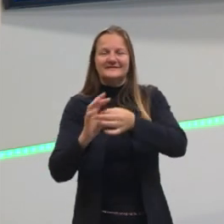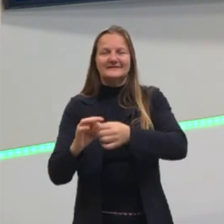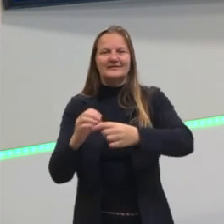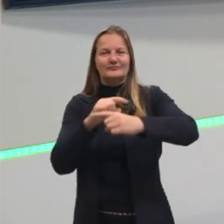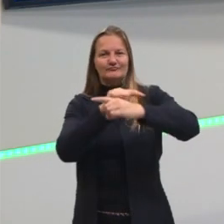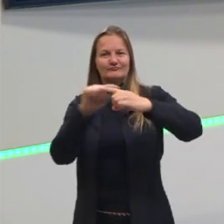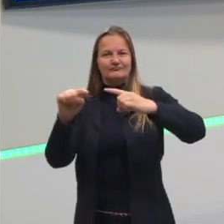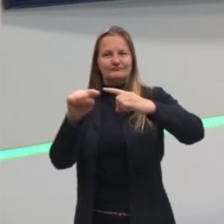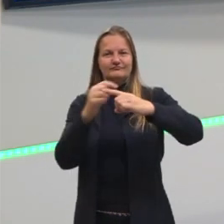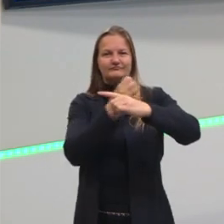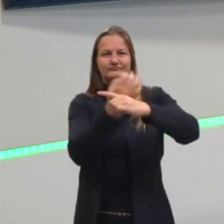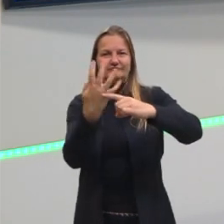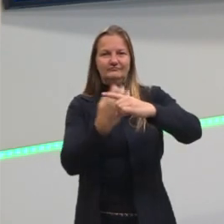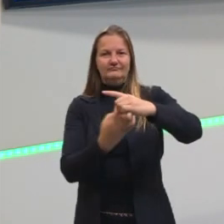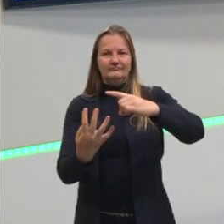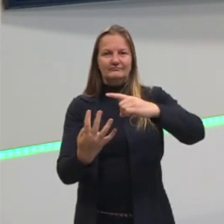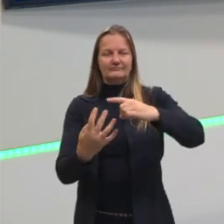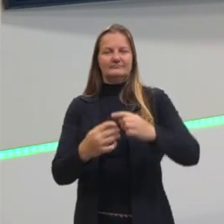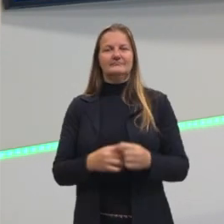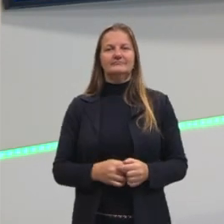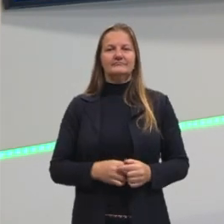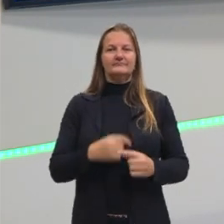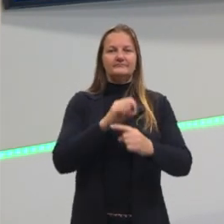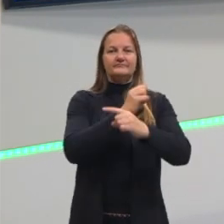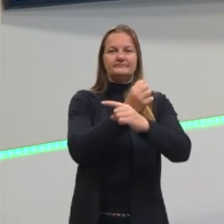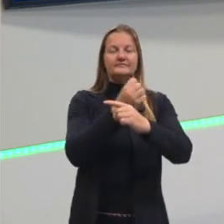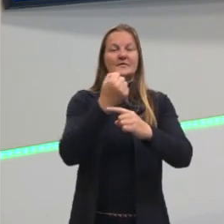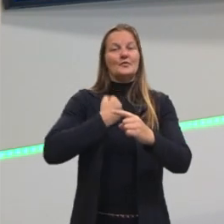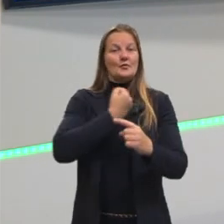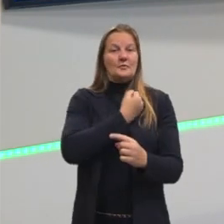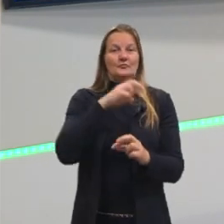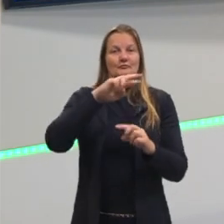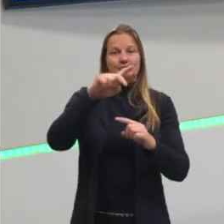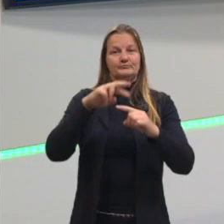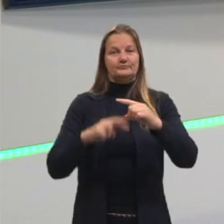horizontal representando ali o quociente entre dois valores.